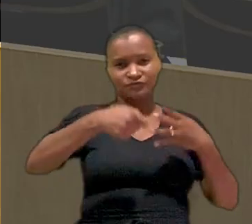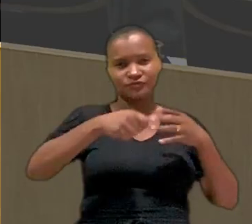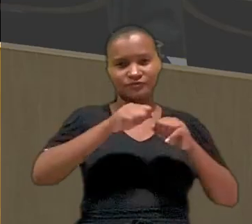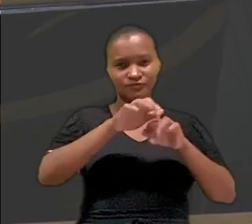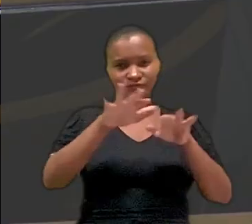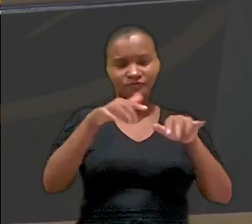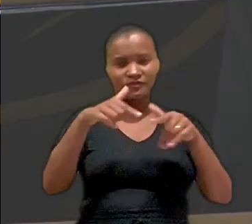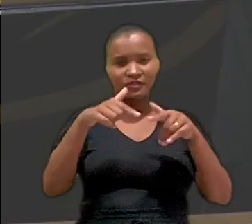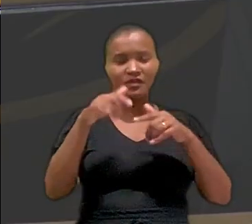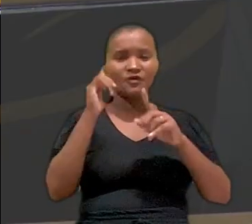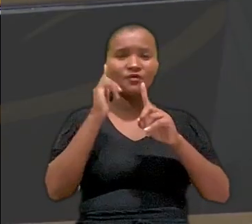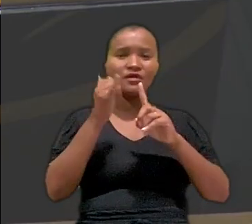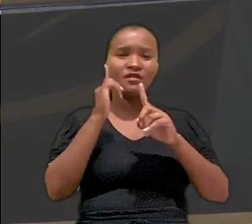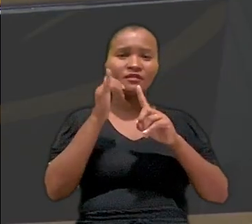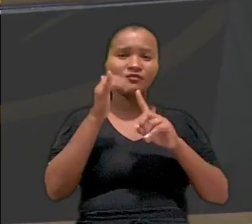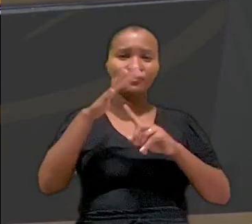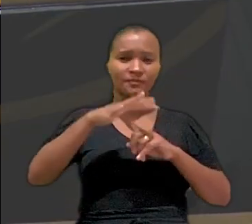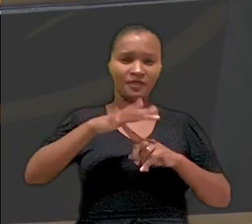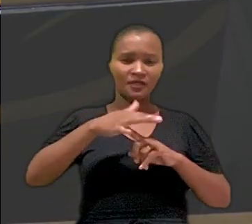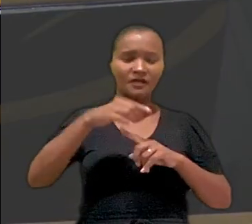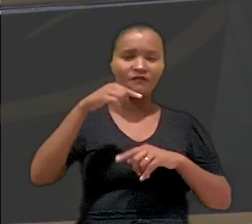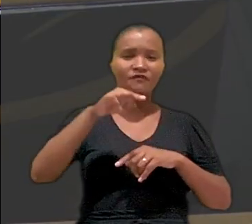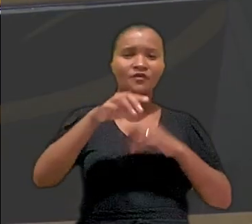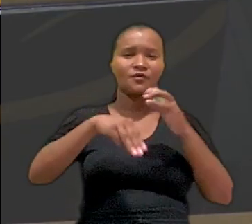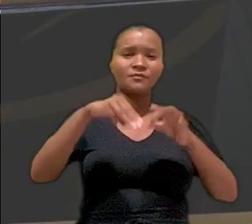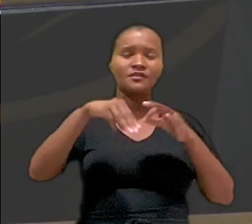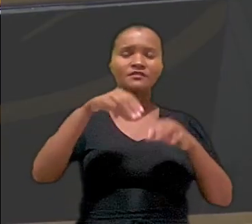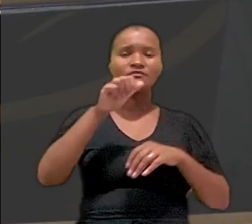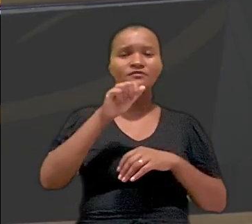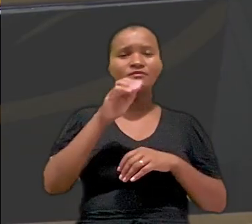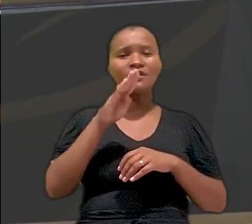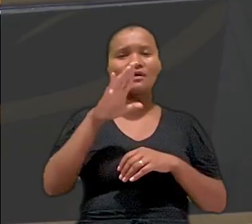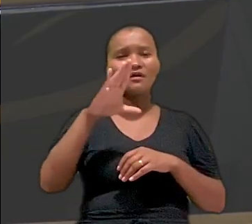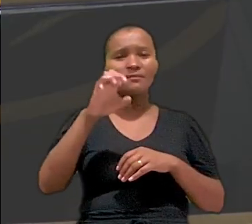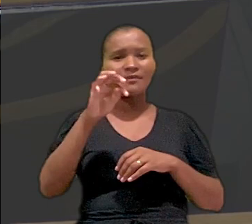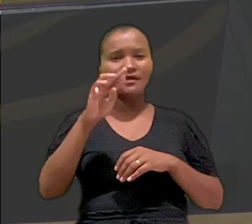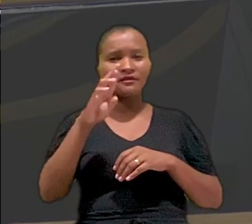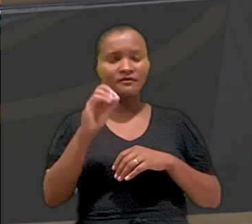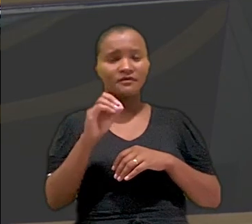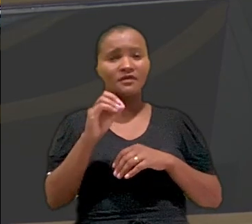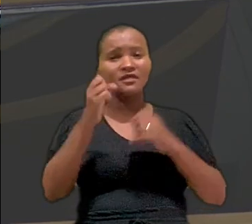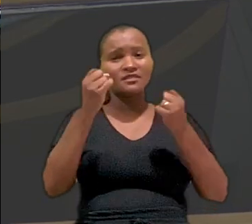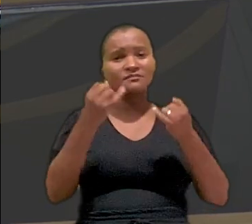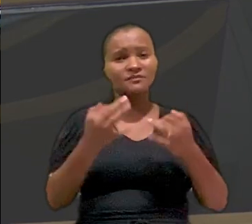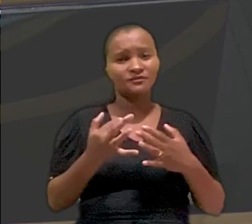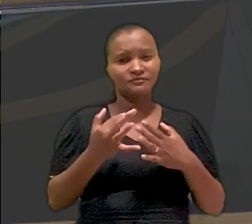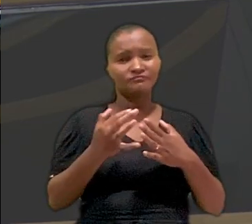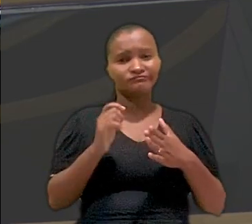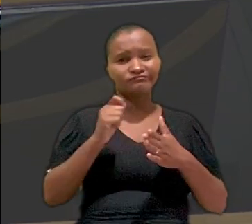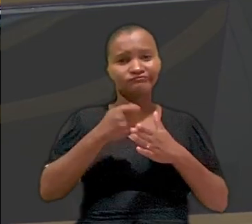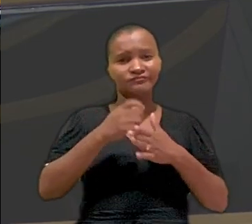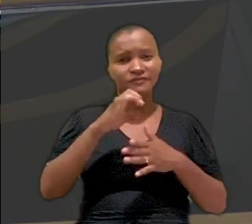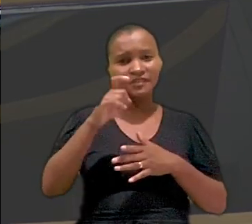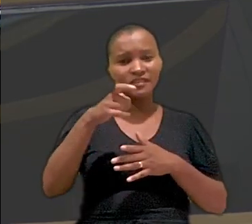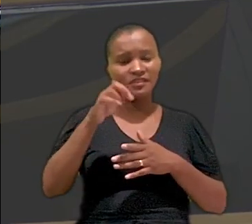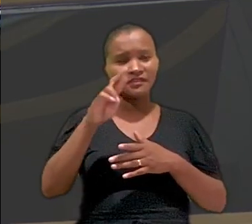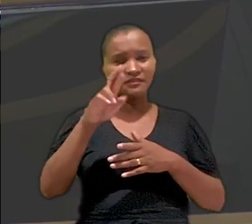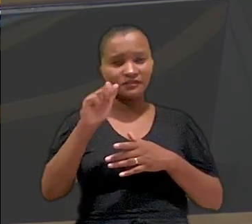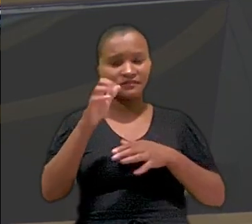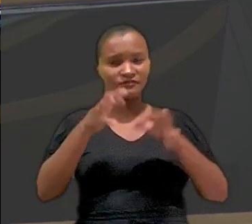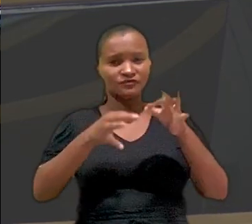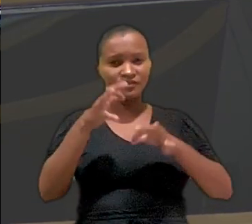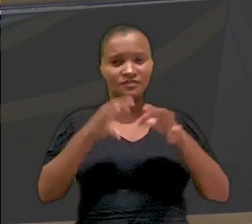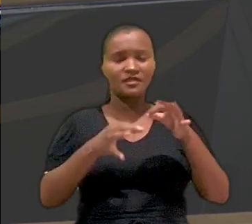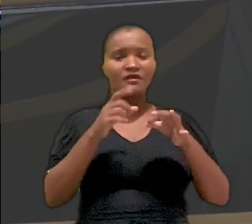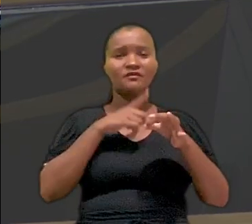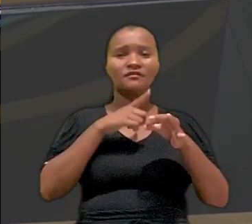trabalhista, o relator dos embargos do Estado do Paraná foi o ministro Alberto Balazeiro. Ele explicou que a liquidação extrajudicial